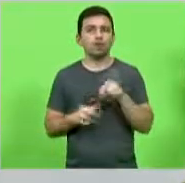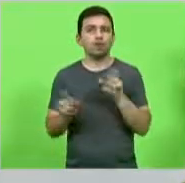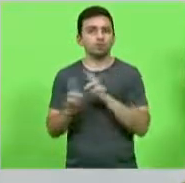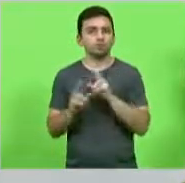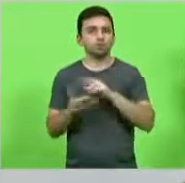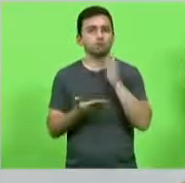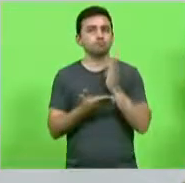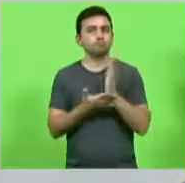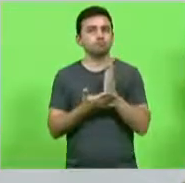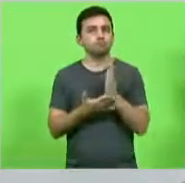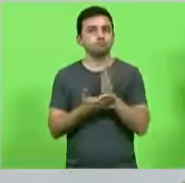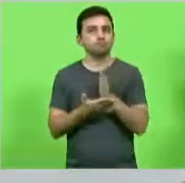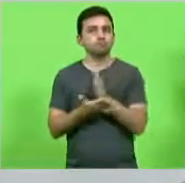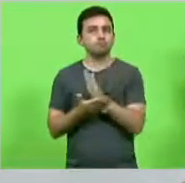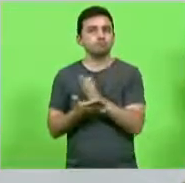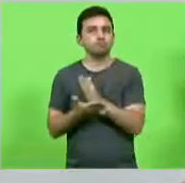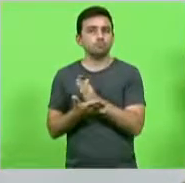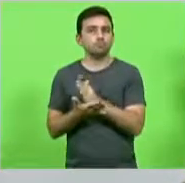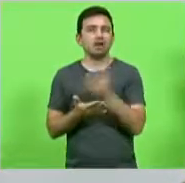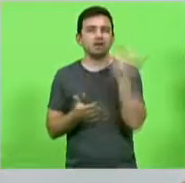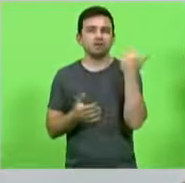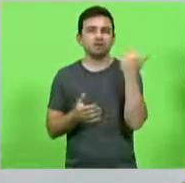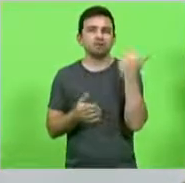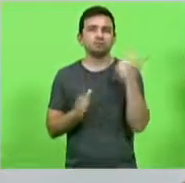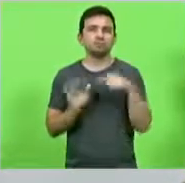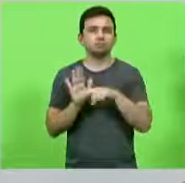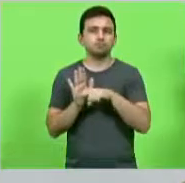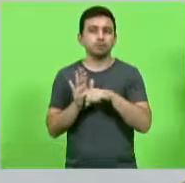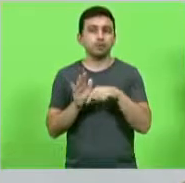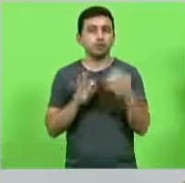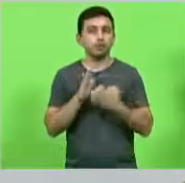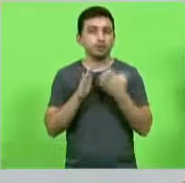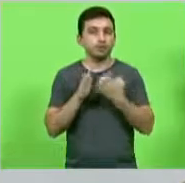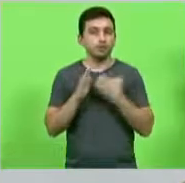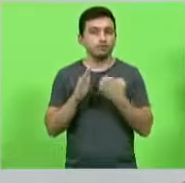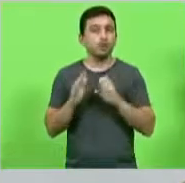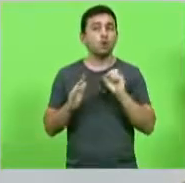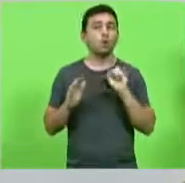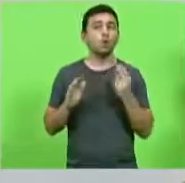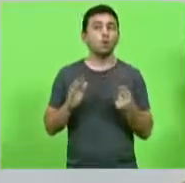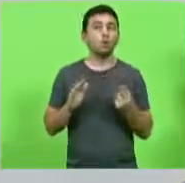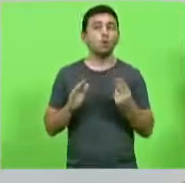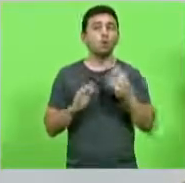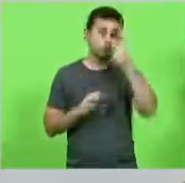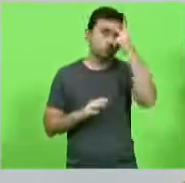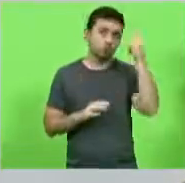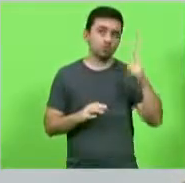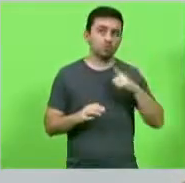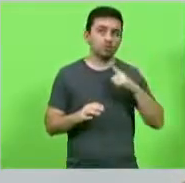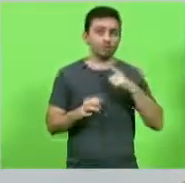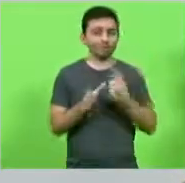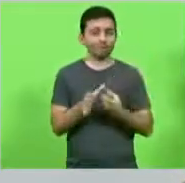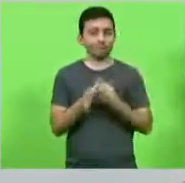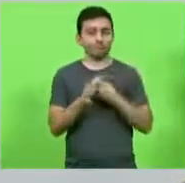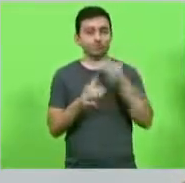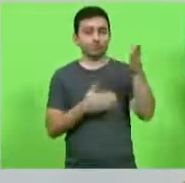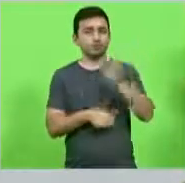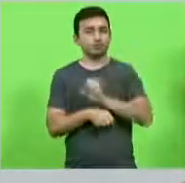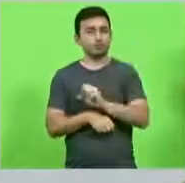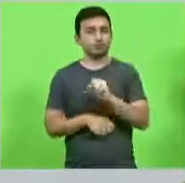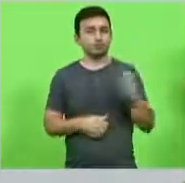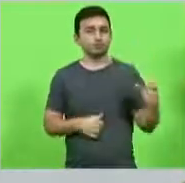parcelamento dos débitos que as empresas ou as pessoas têm com o estado de Santa Catarina